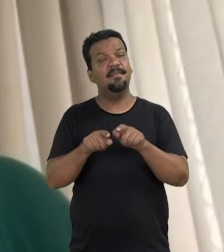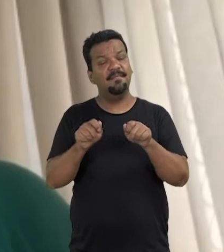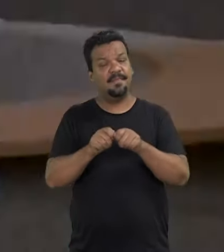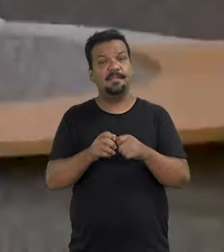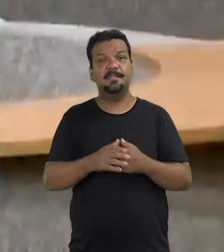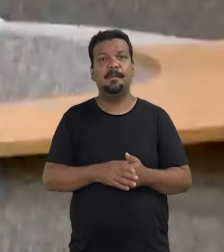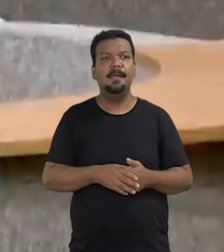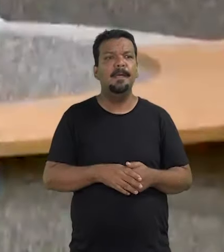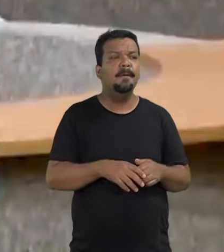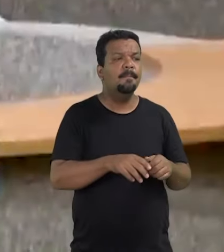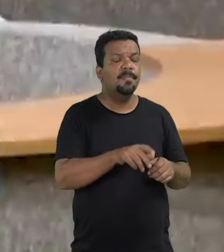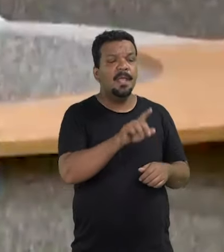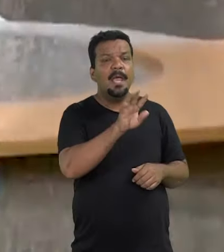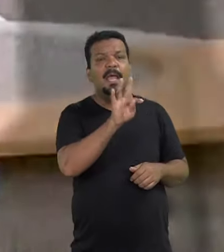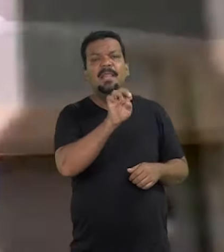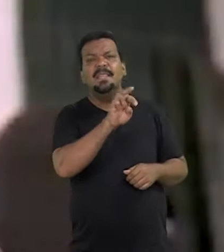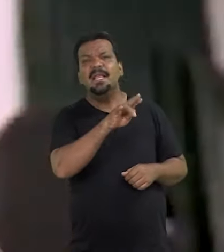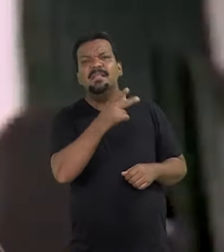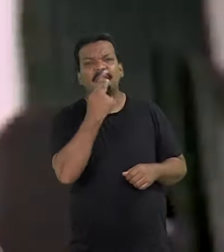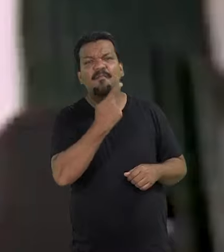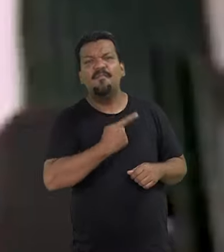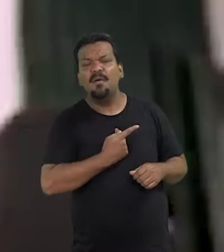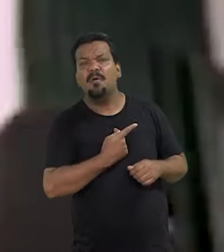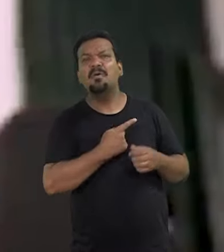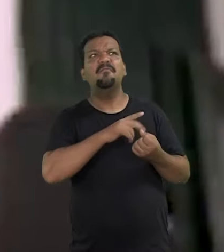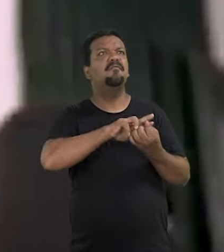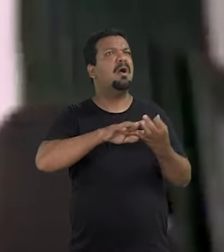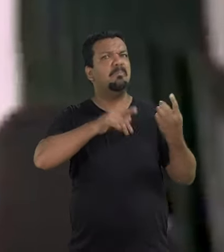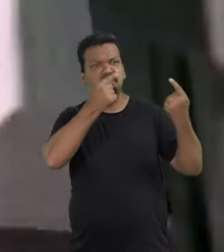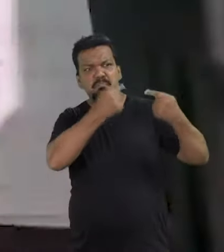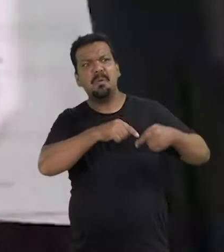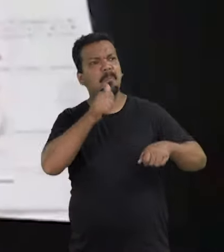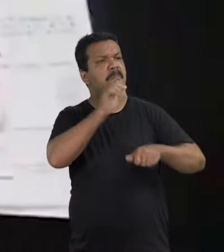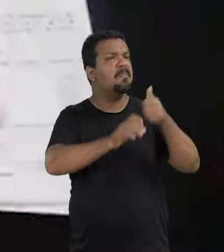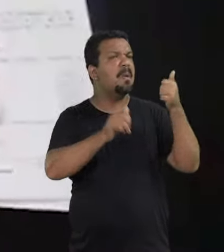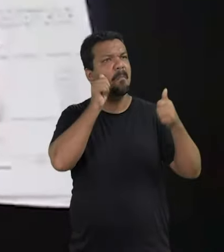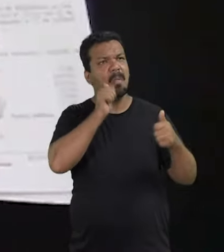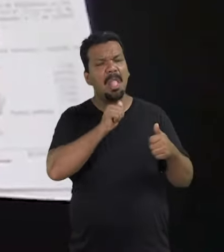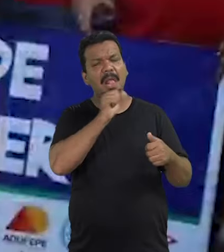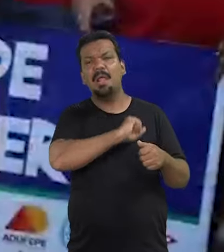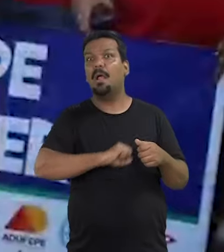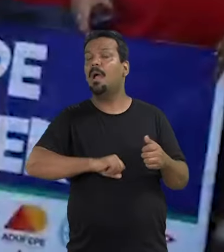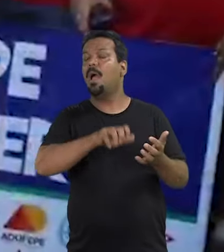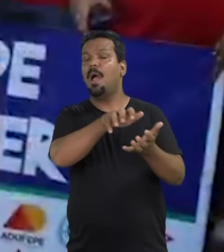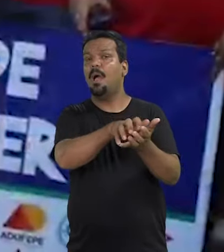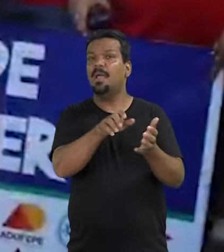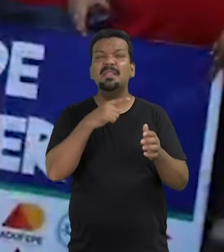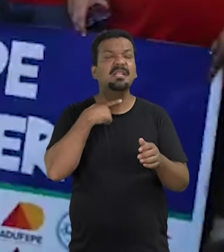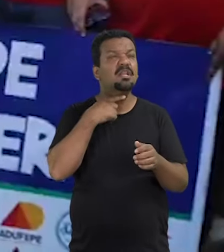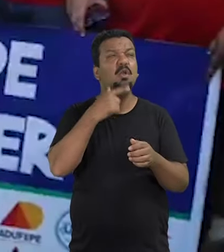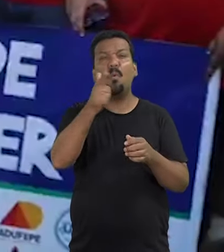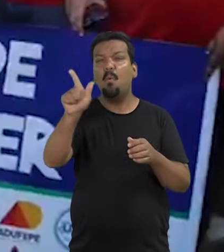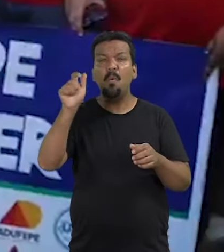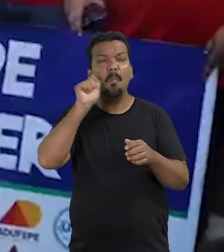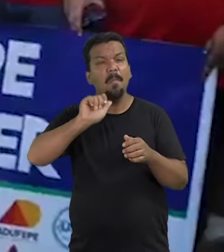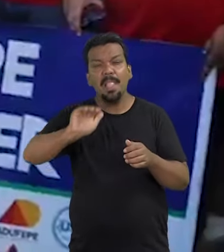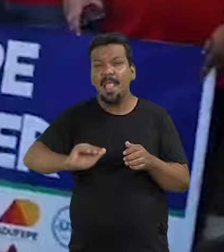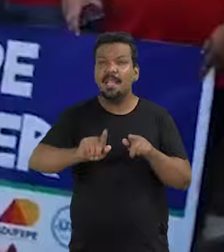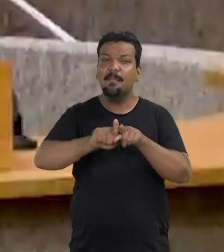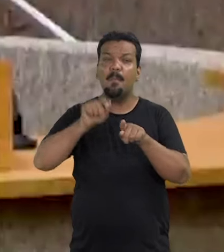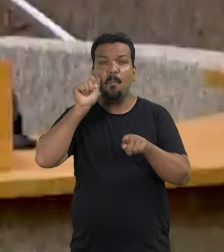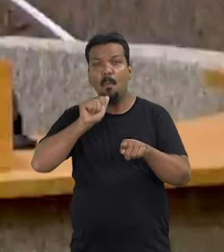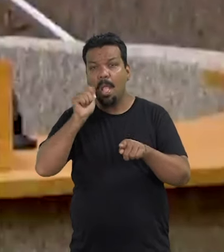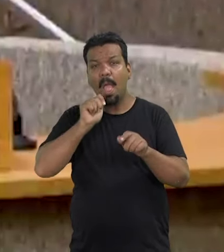façam. Tereza diz que são inúmeros os desafios de ser a primeira mulher senadora de Pernambuco e deseja que outras